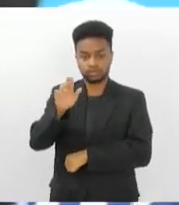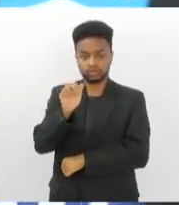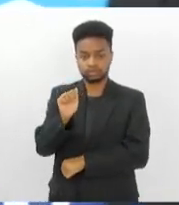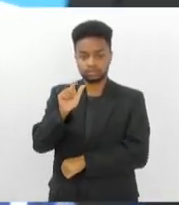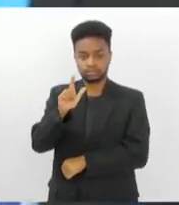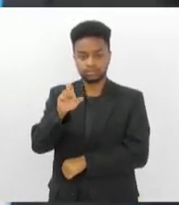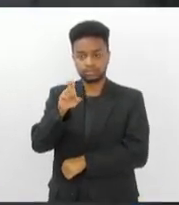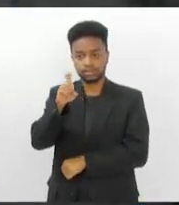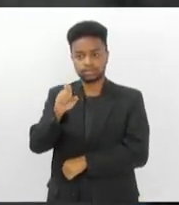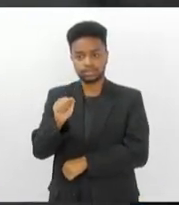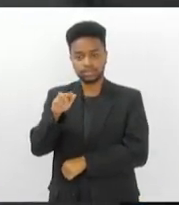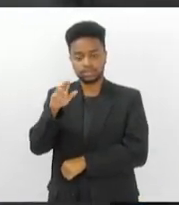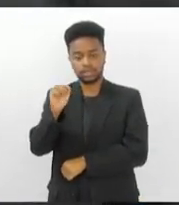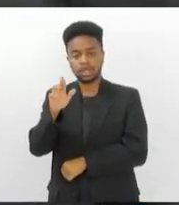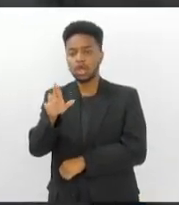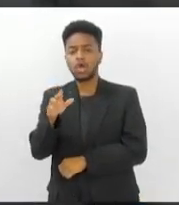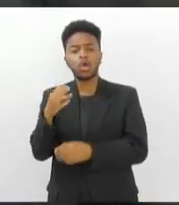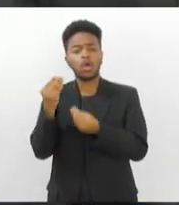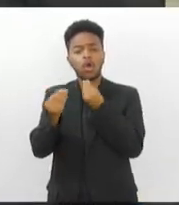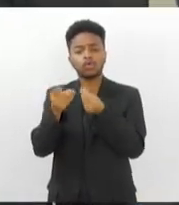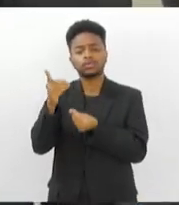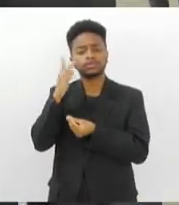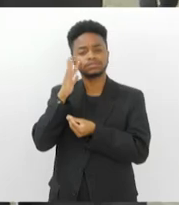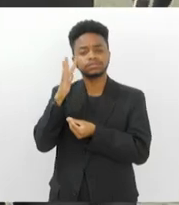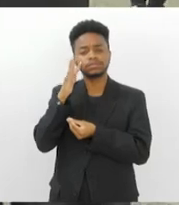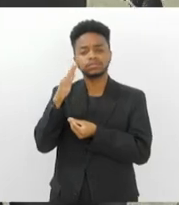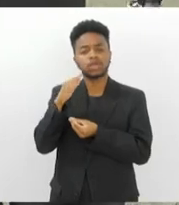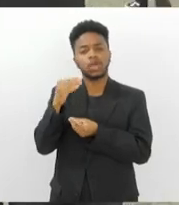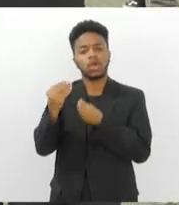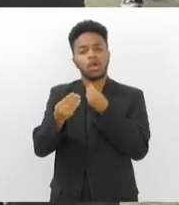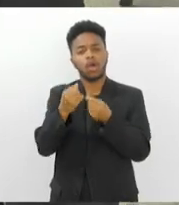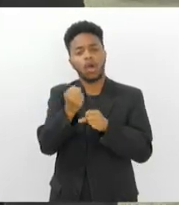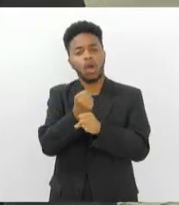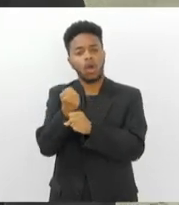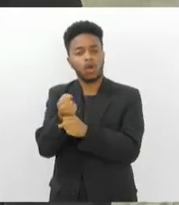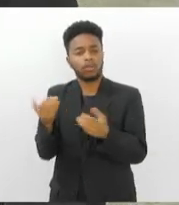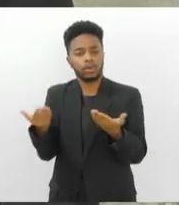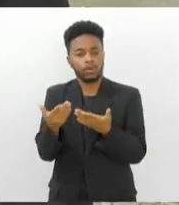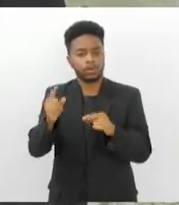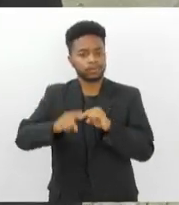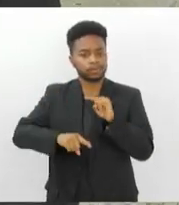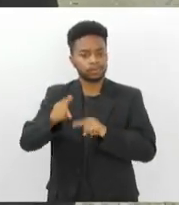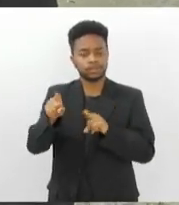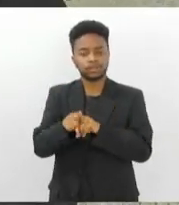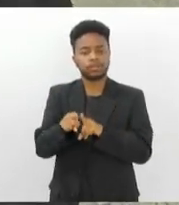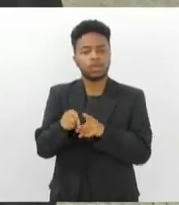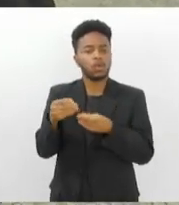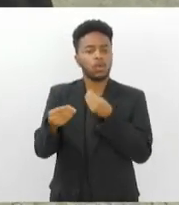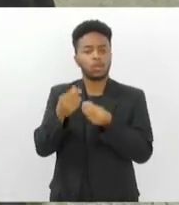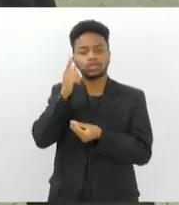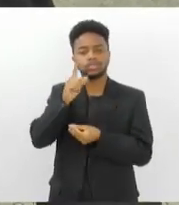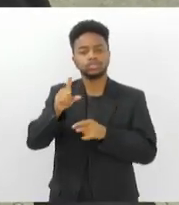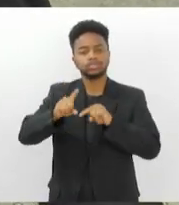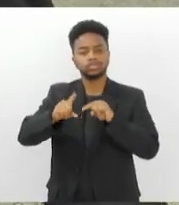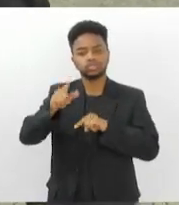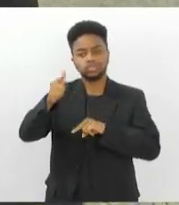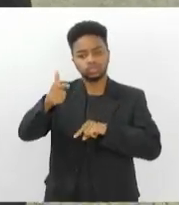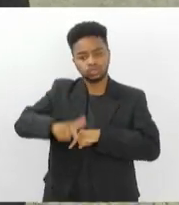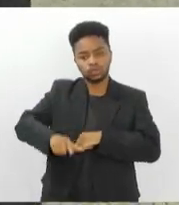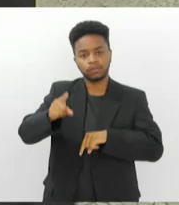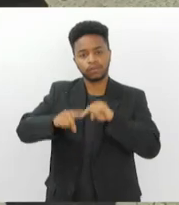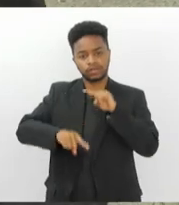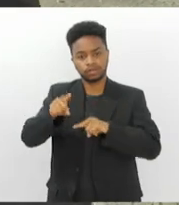o senhor classifica o andamento das obras até o momento, a recuperação desse acervo que foi atingido em 2018? Bom dia!